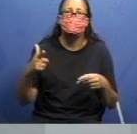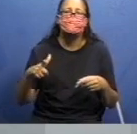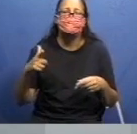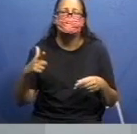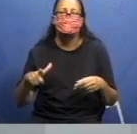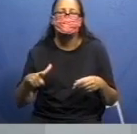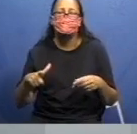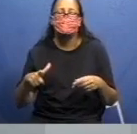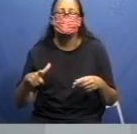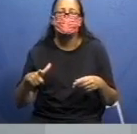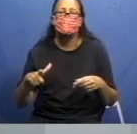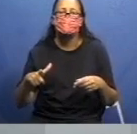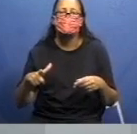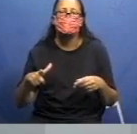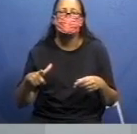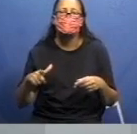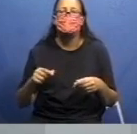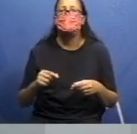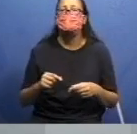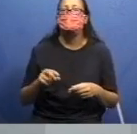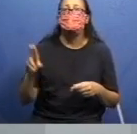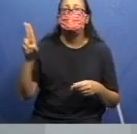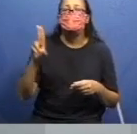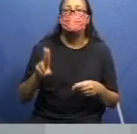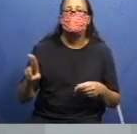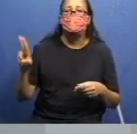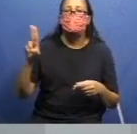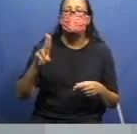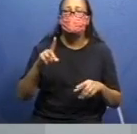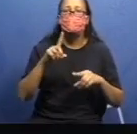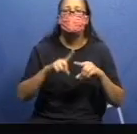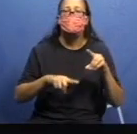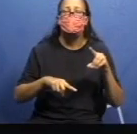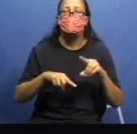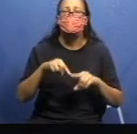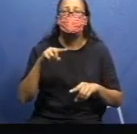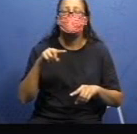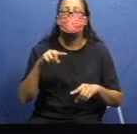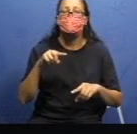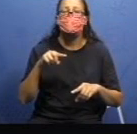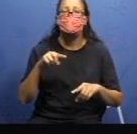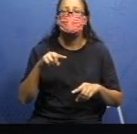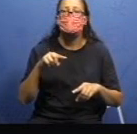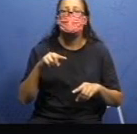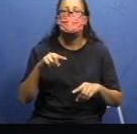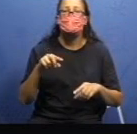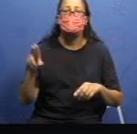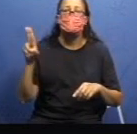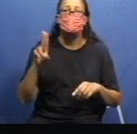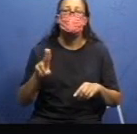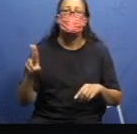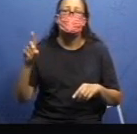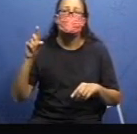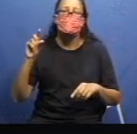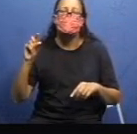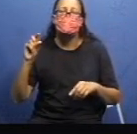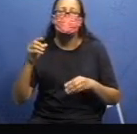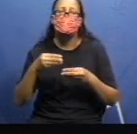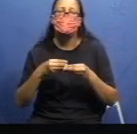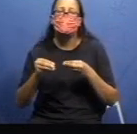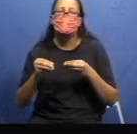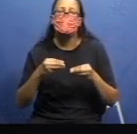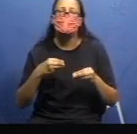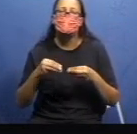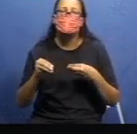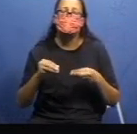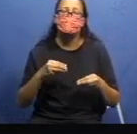e aqui, como nós vamos utilizar materiais reciclados, nós vamos fazer esse jogo utilizando tampinhas também. Então, na